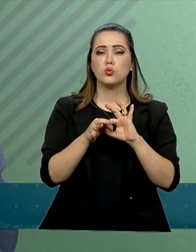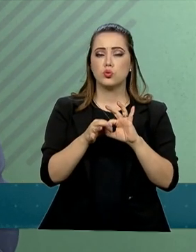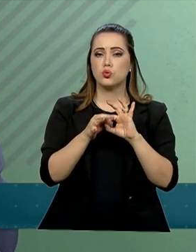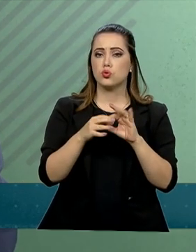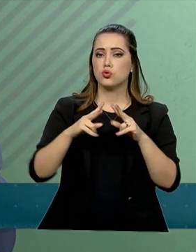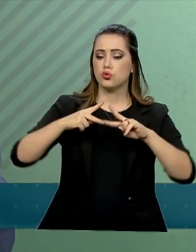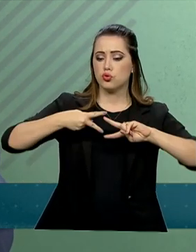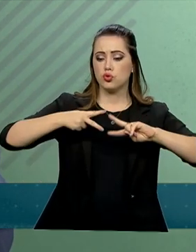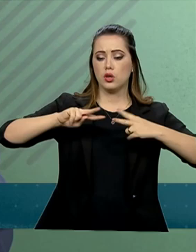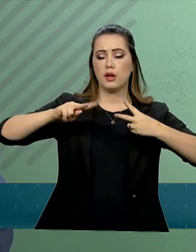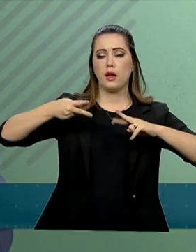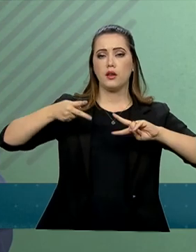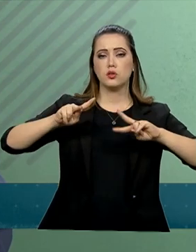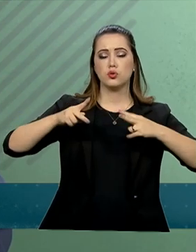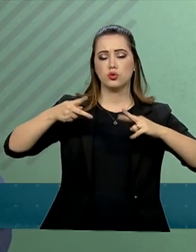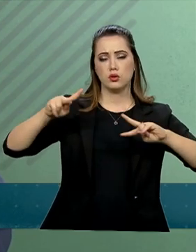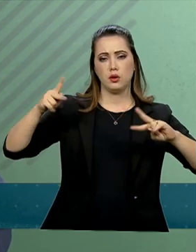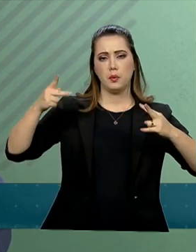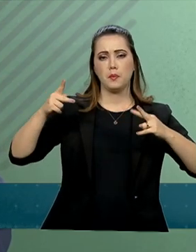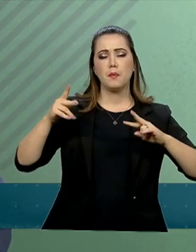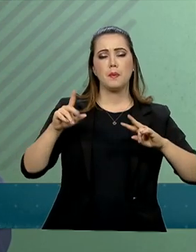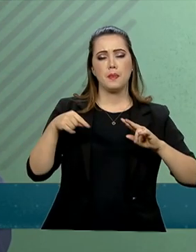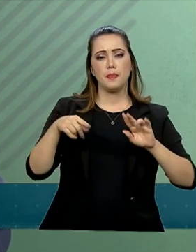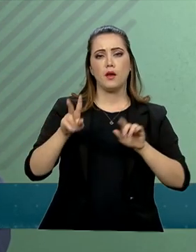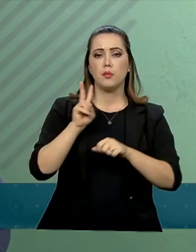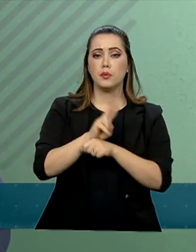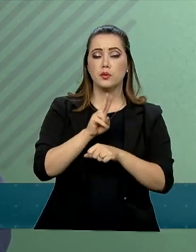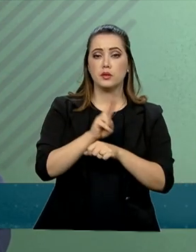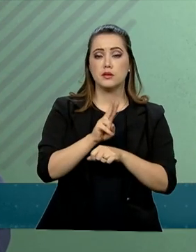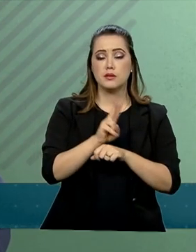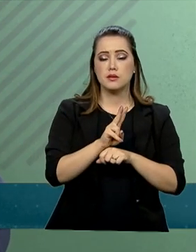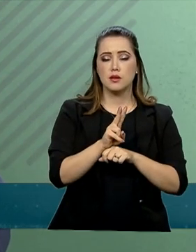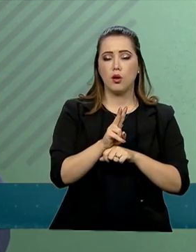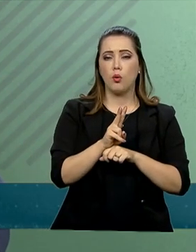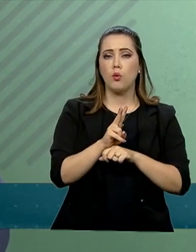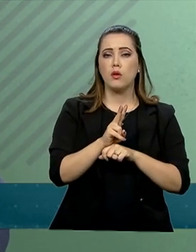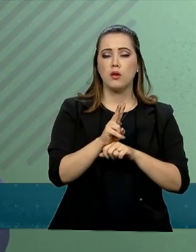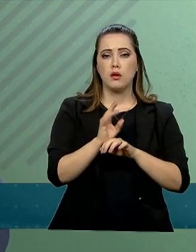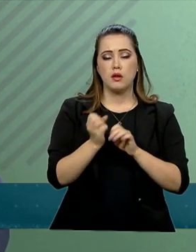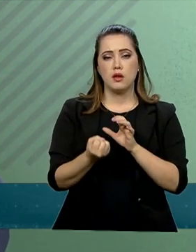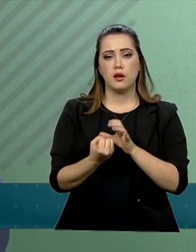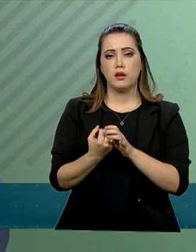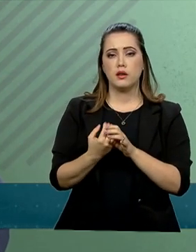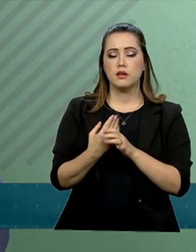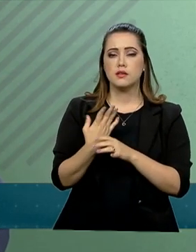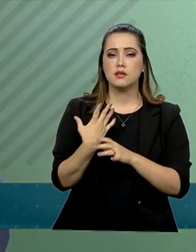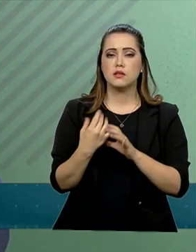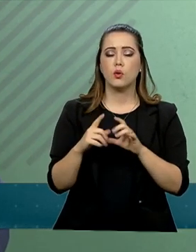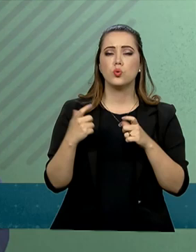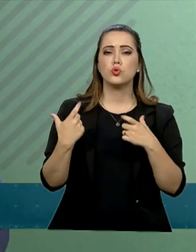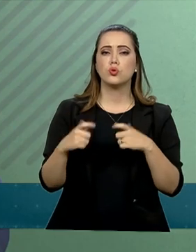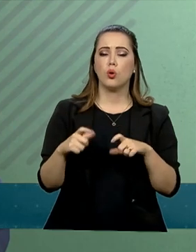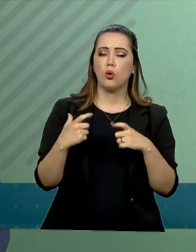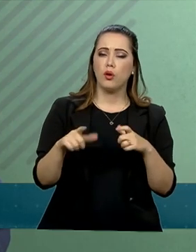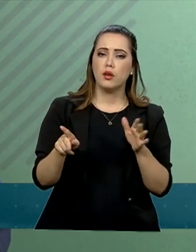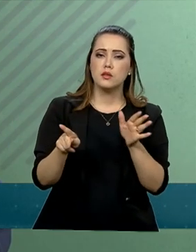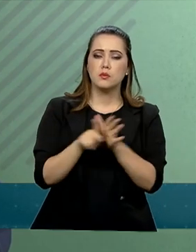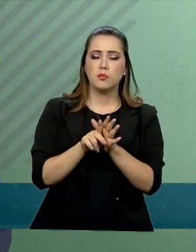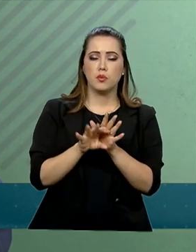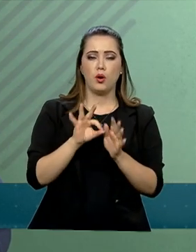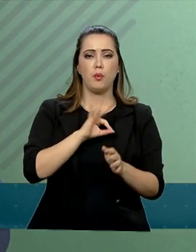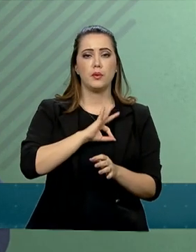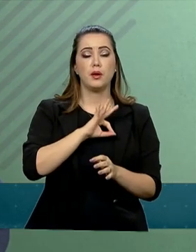a proteção da faixa de fronteiras e a criação de unidades especializadas das polícias